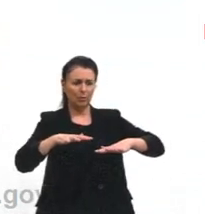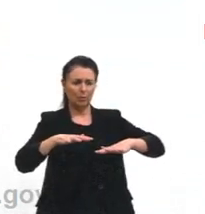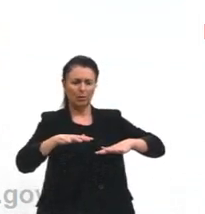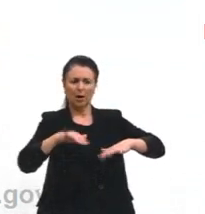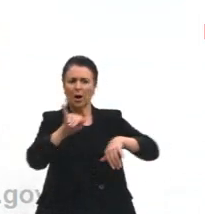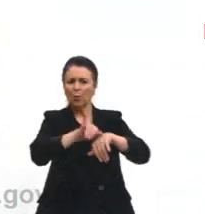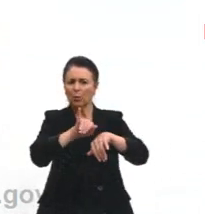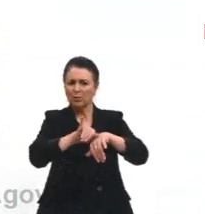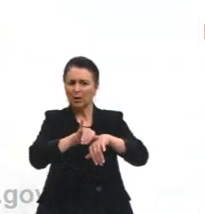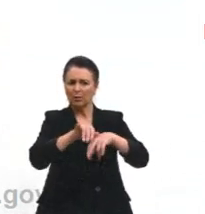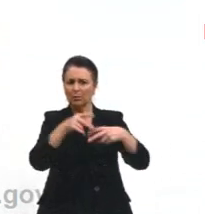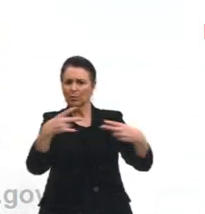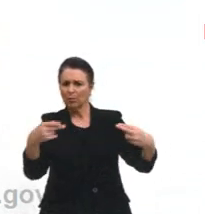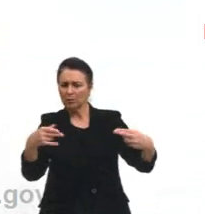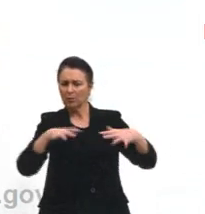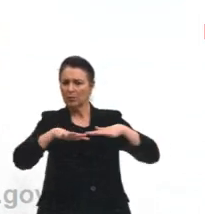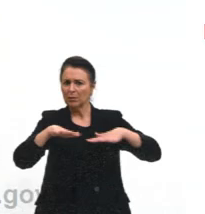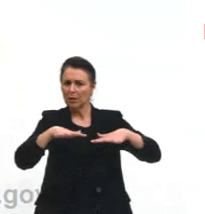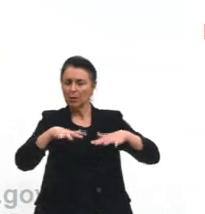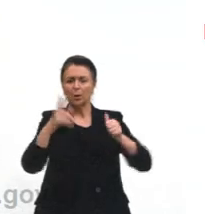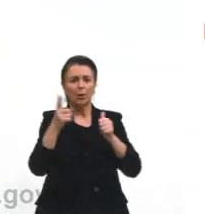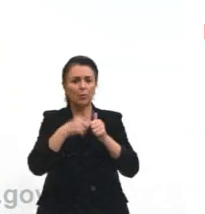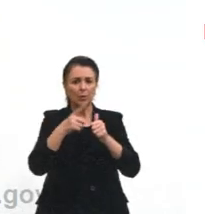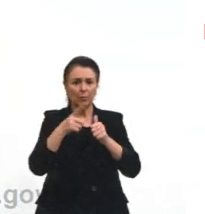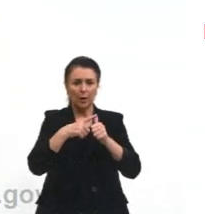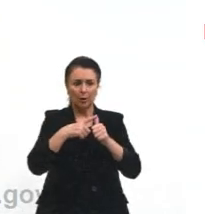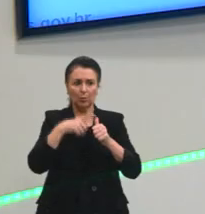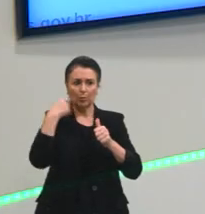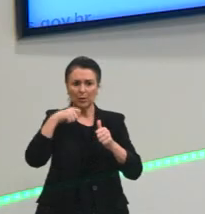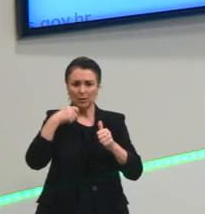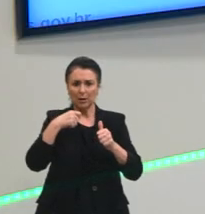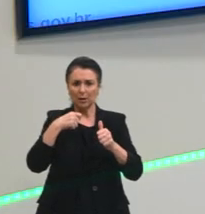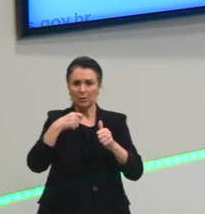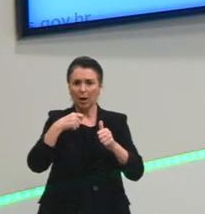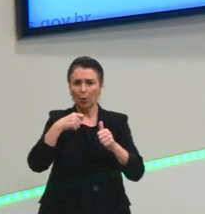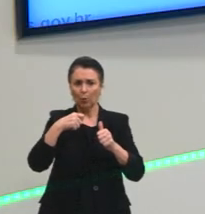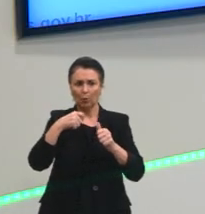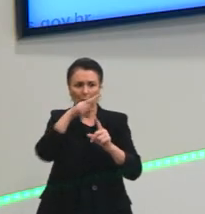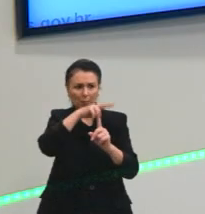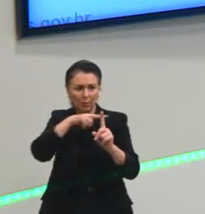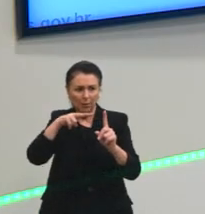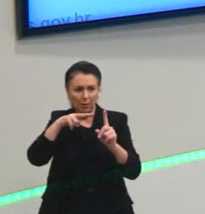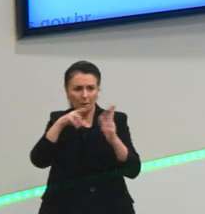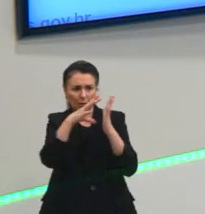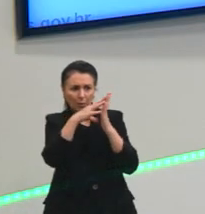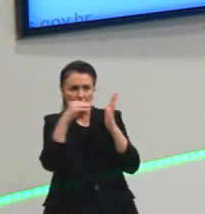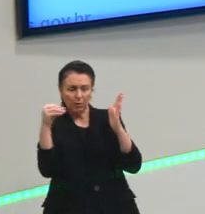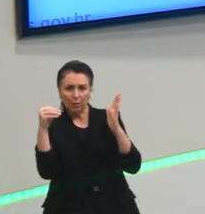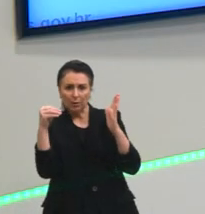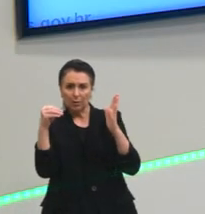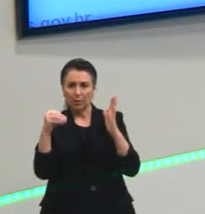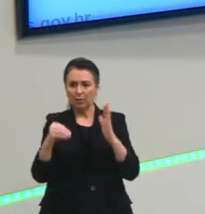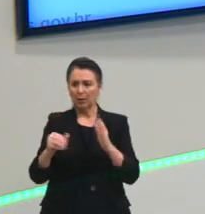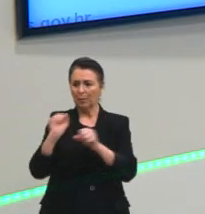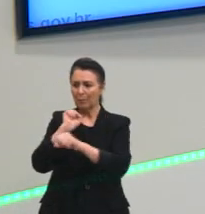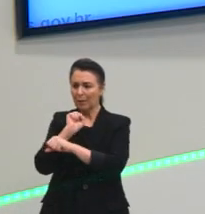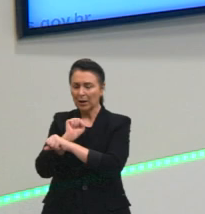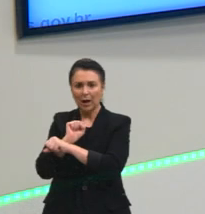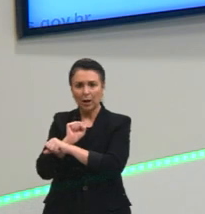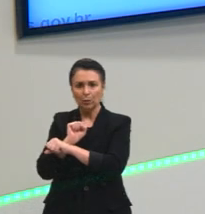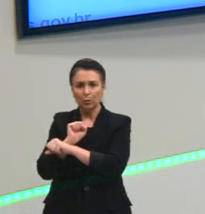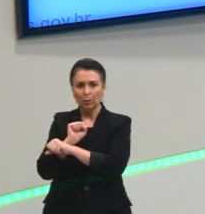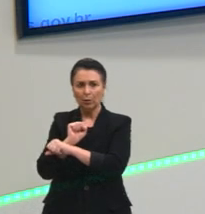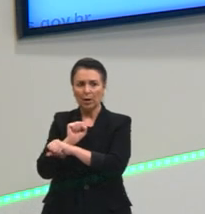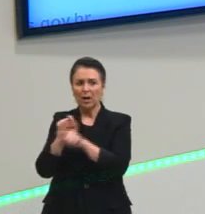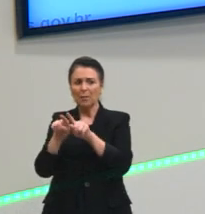ou não. Primeira coisa, tem que ter um referencial. Está em movimento em relação ao quê? Está em repouso em relação ao